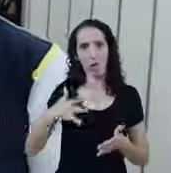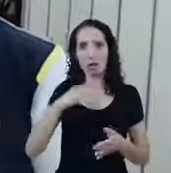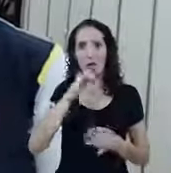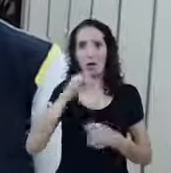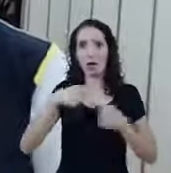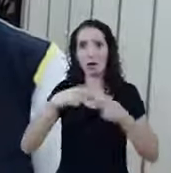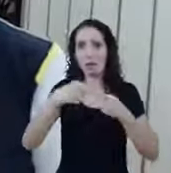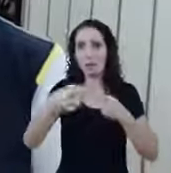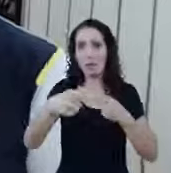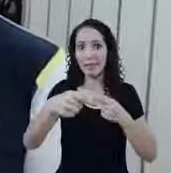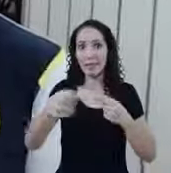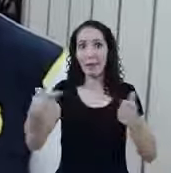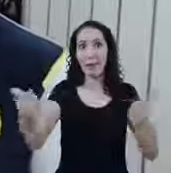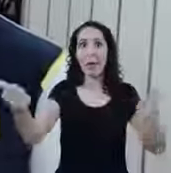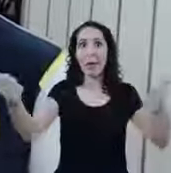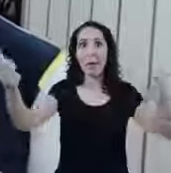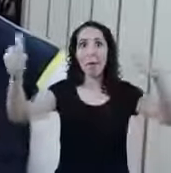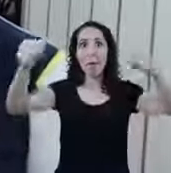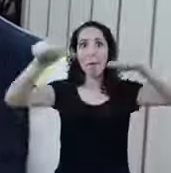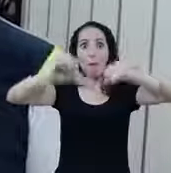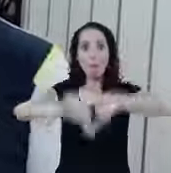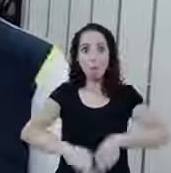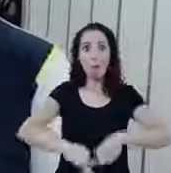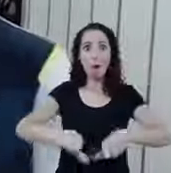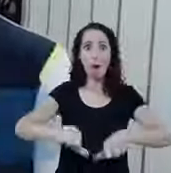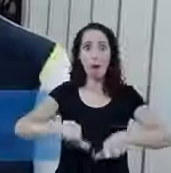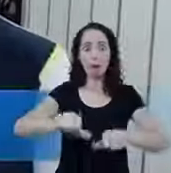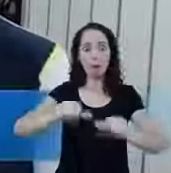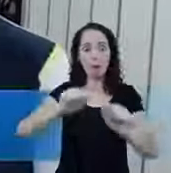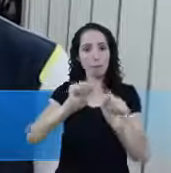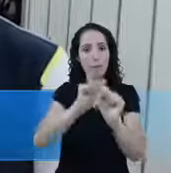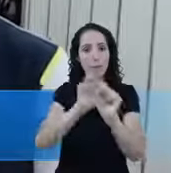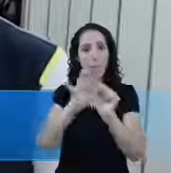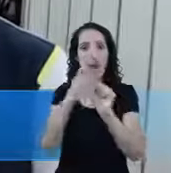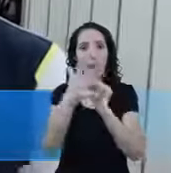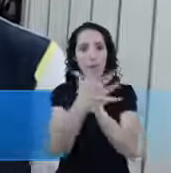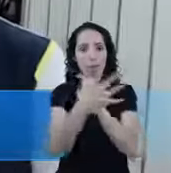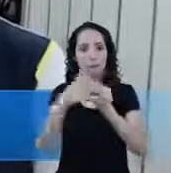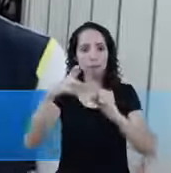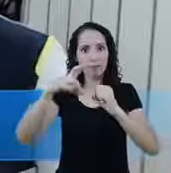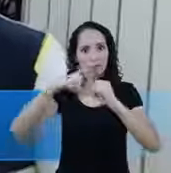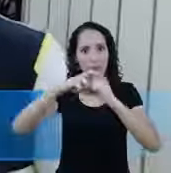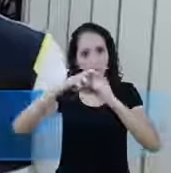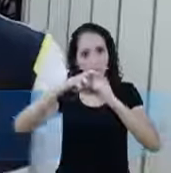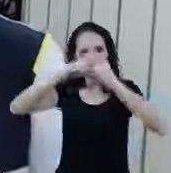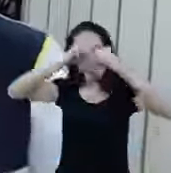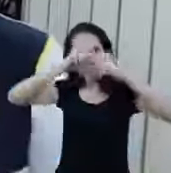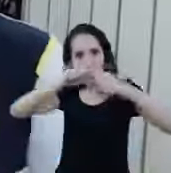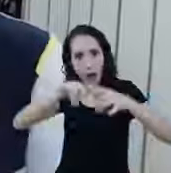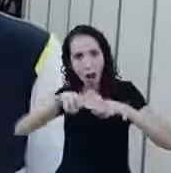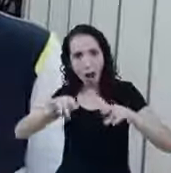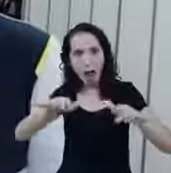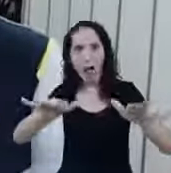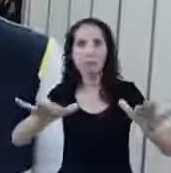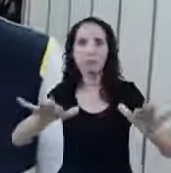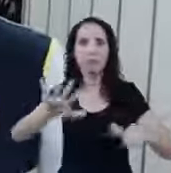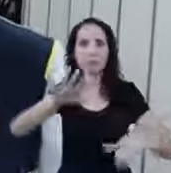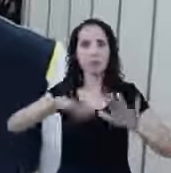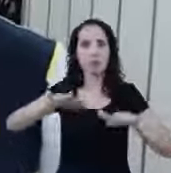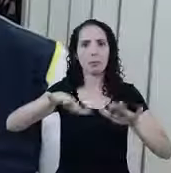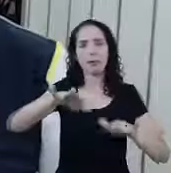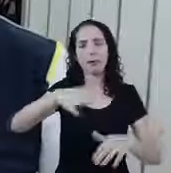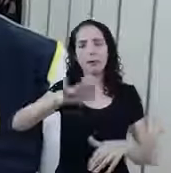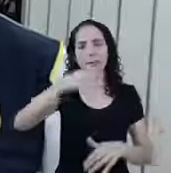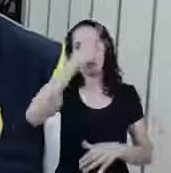É o pico Da contaminação Então assim Eu vejo que como As pessoas já estão Há quase 15 dias